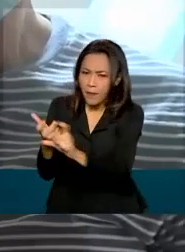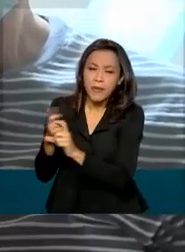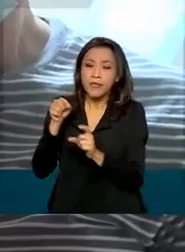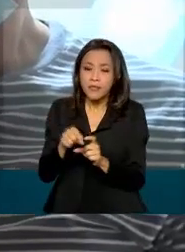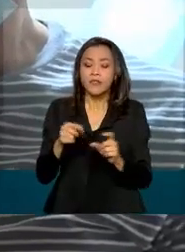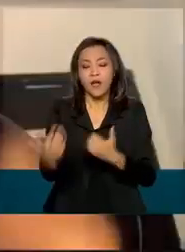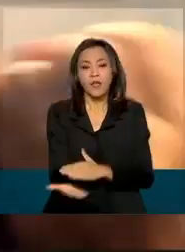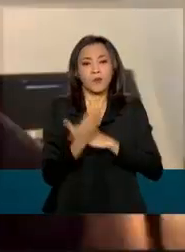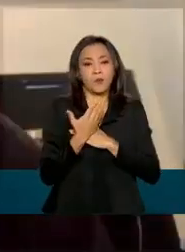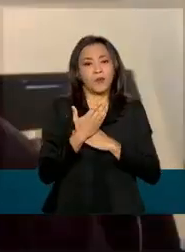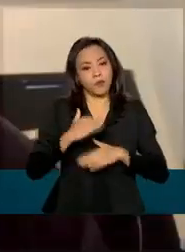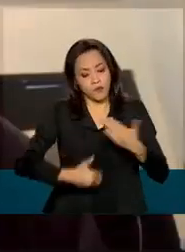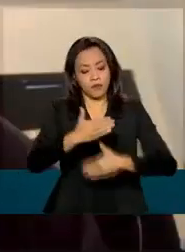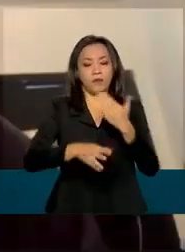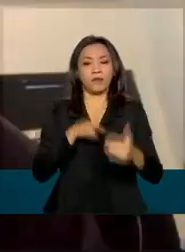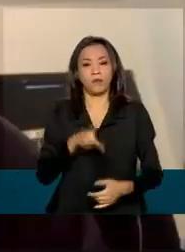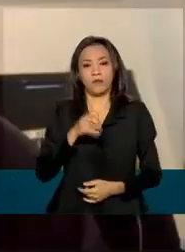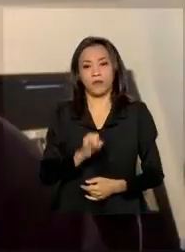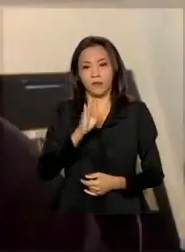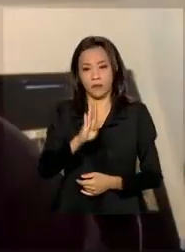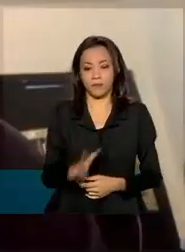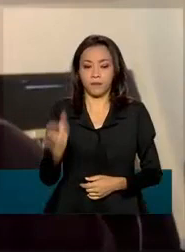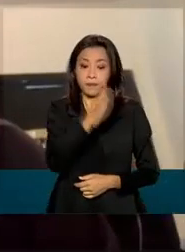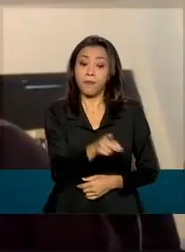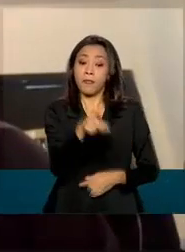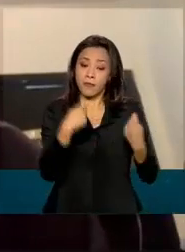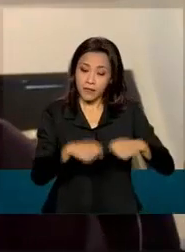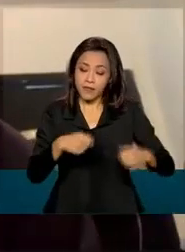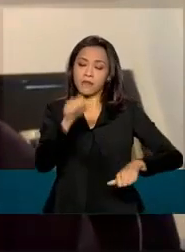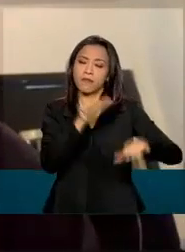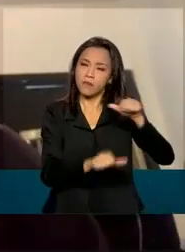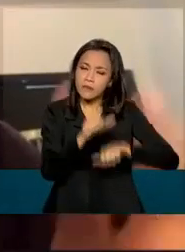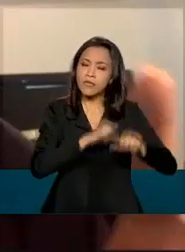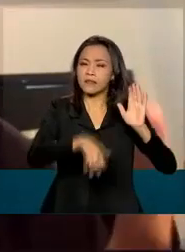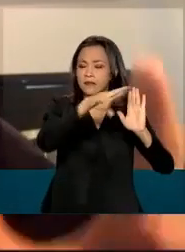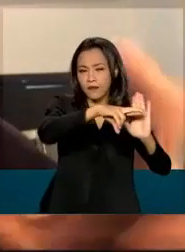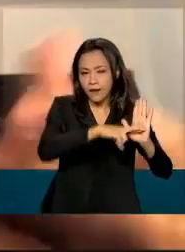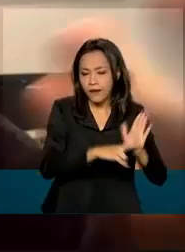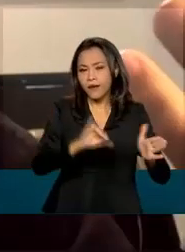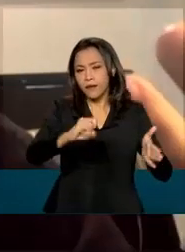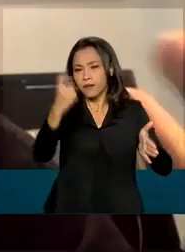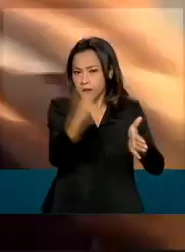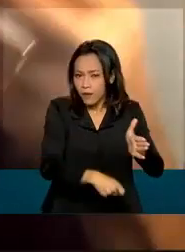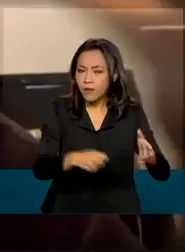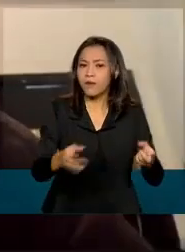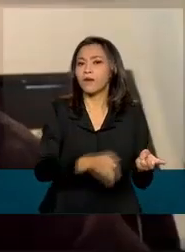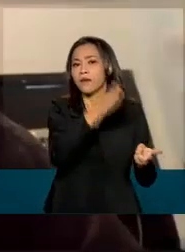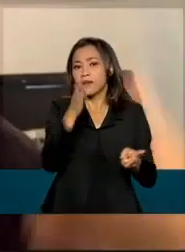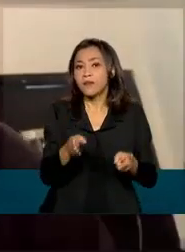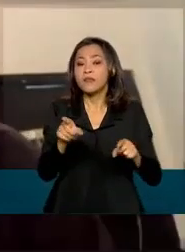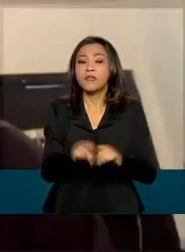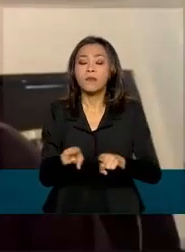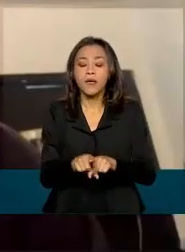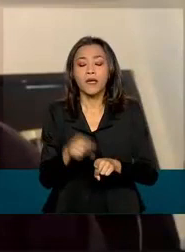crescimento do PIB. Tem que fazer reforma tributária, tem que fazer algumas outras para também auxiliar na